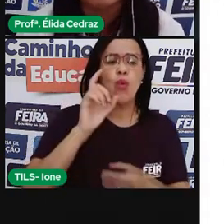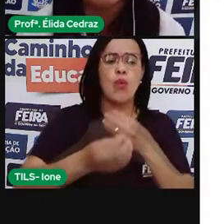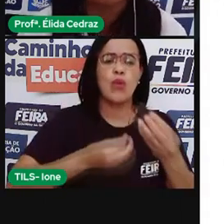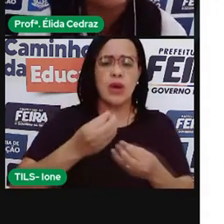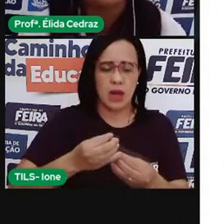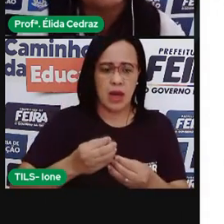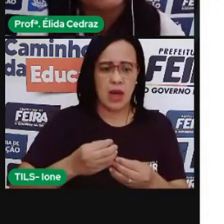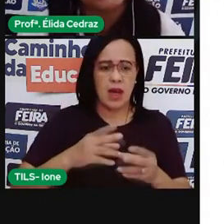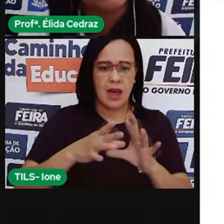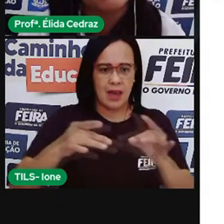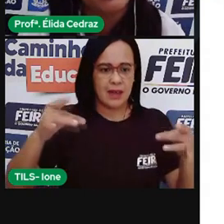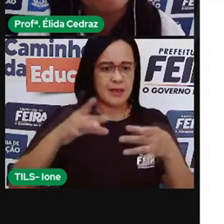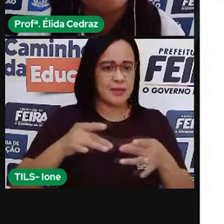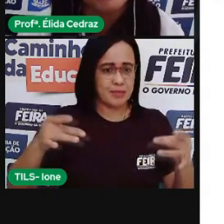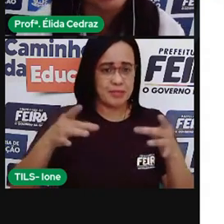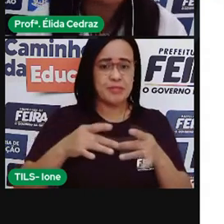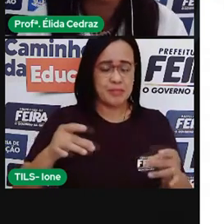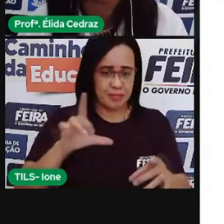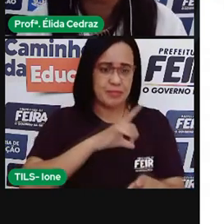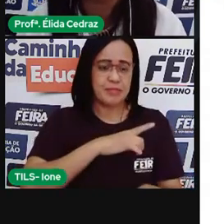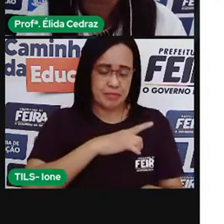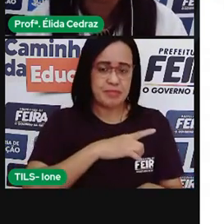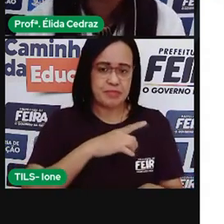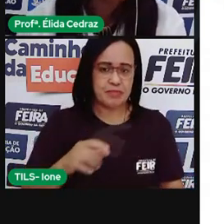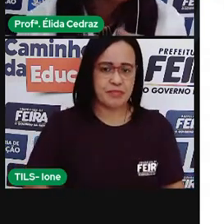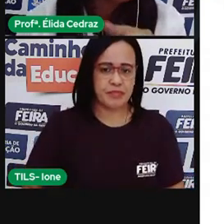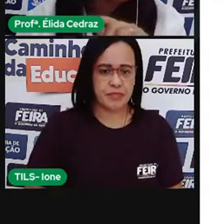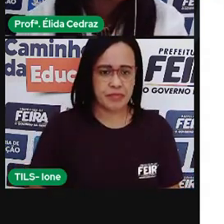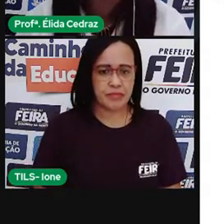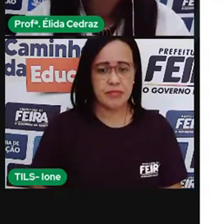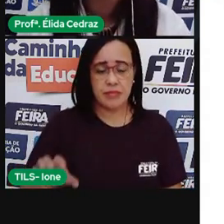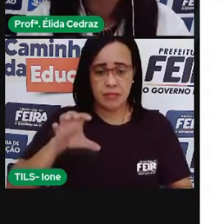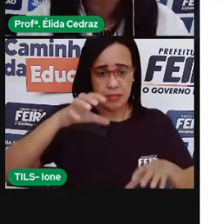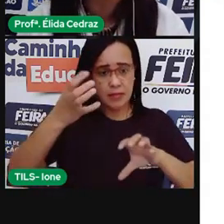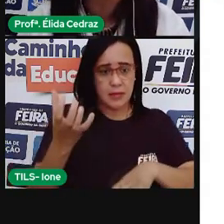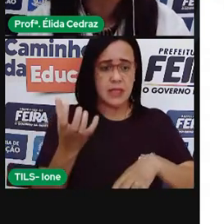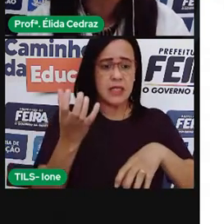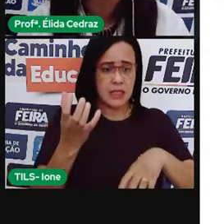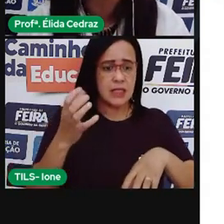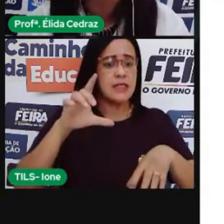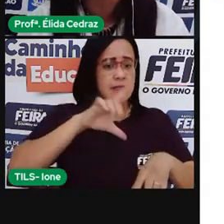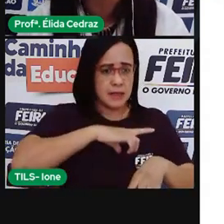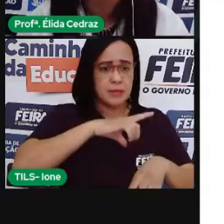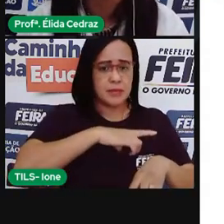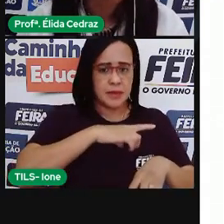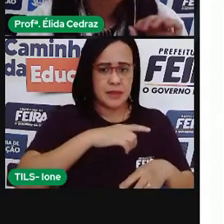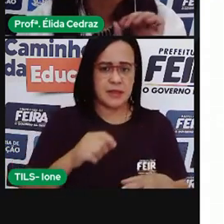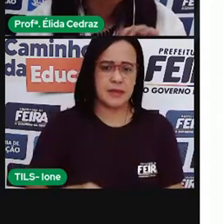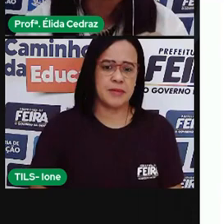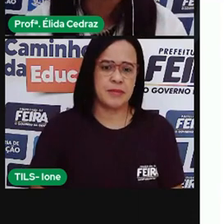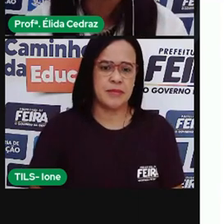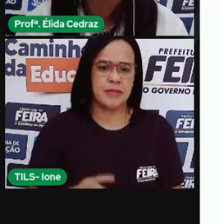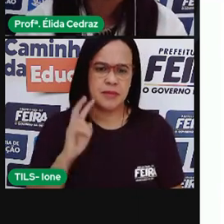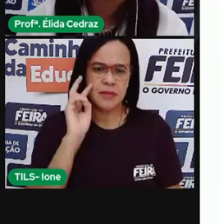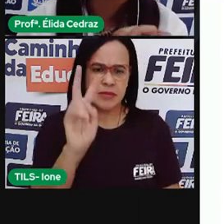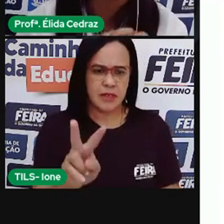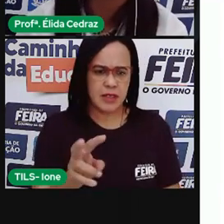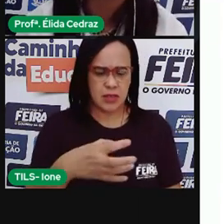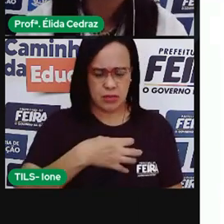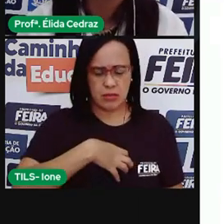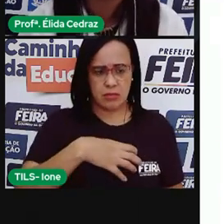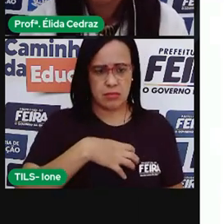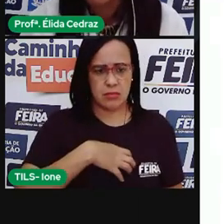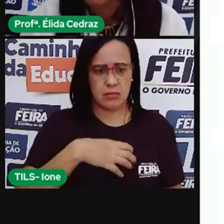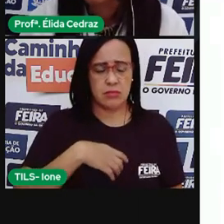do país, a cidade chamada Brasília. Você está bem aí nesse pontinho de localização, na Bahia, na